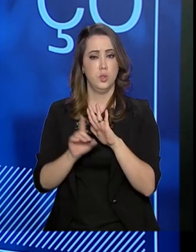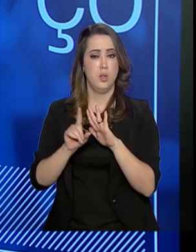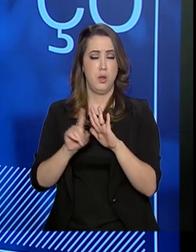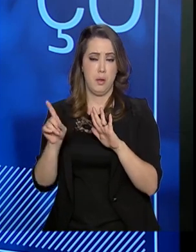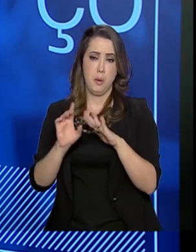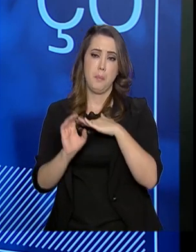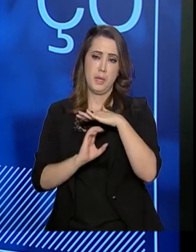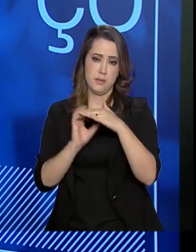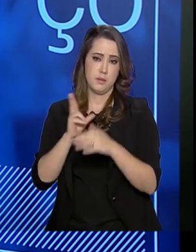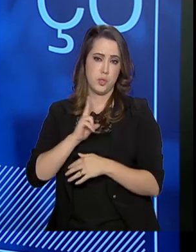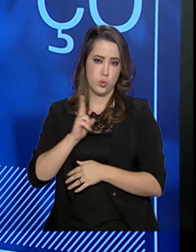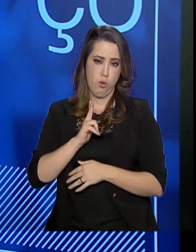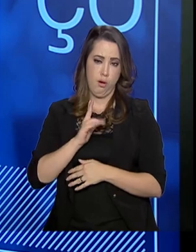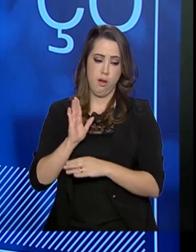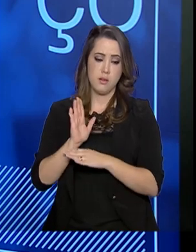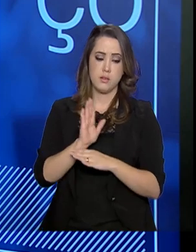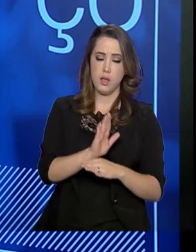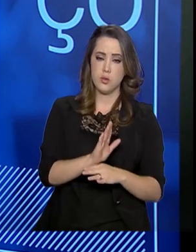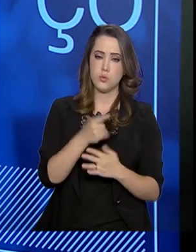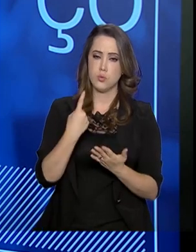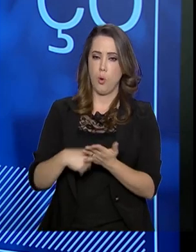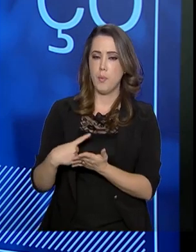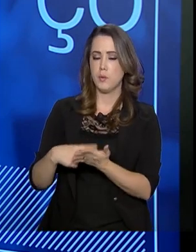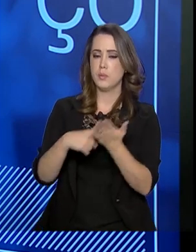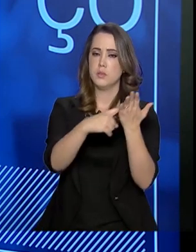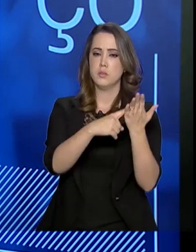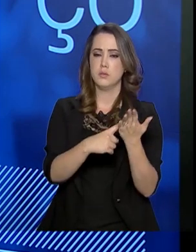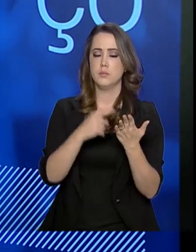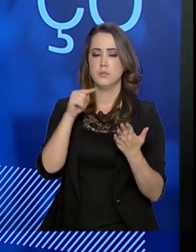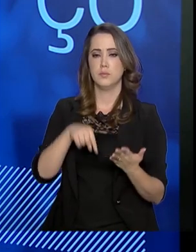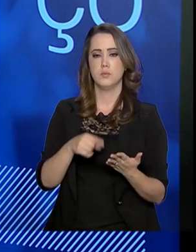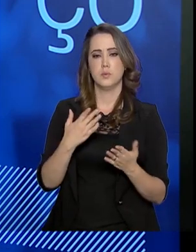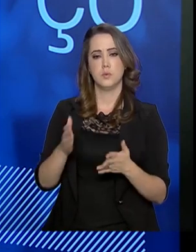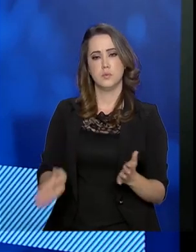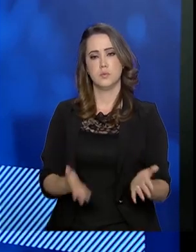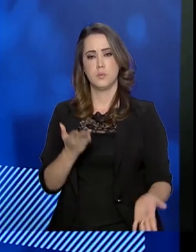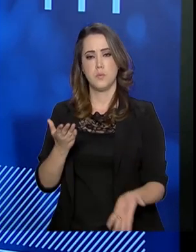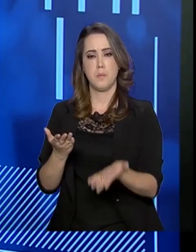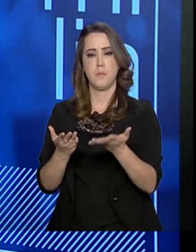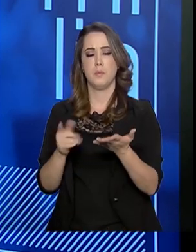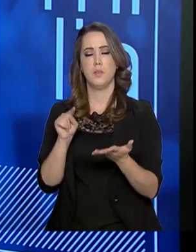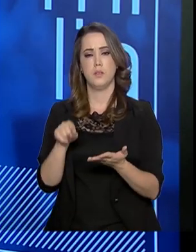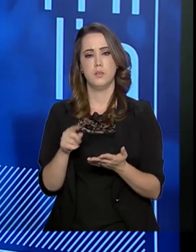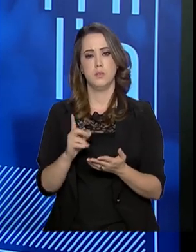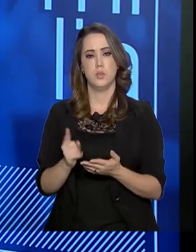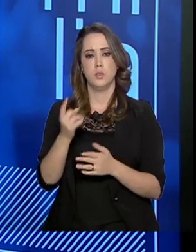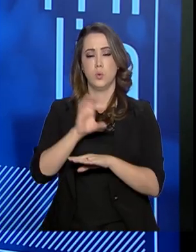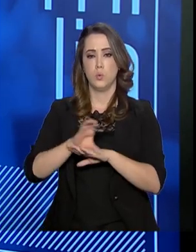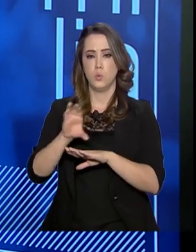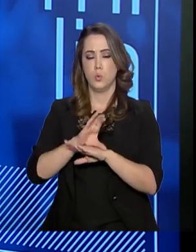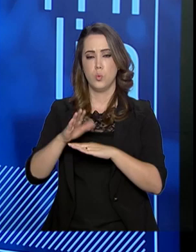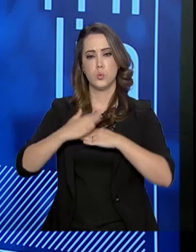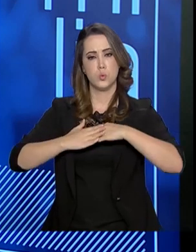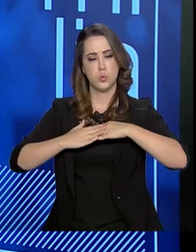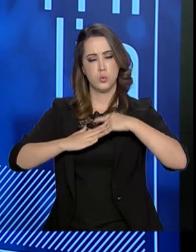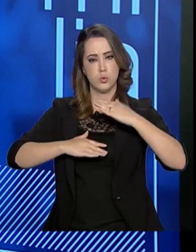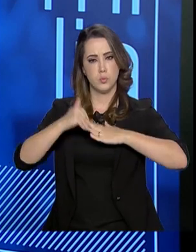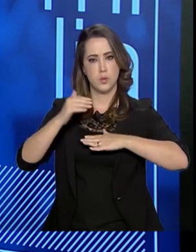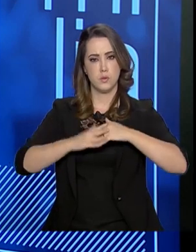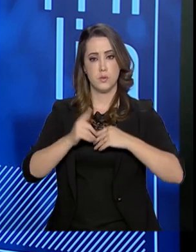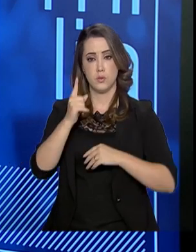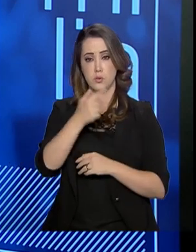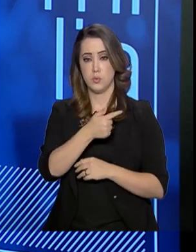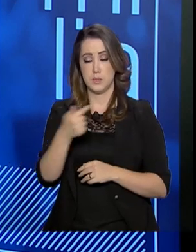públicas, que ajudam, que compõem e que ajudam nesse movimento, um curso de formação de uma